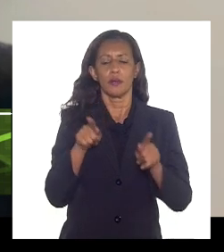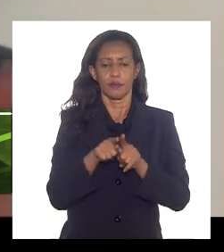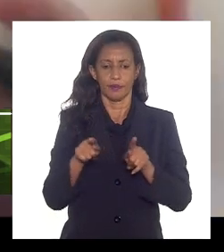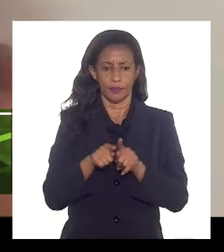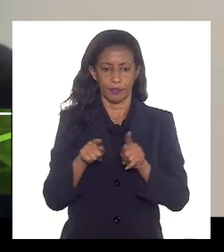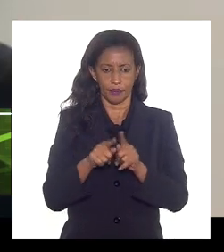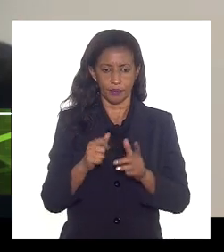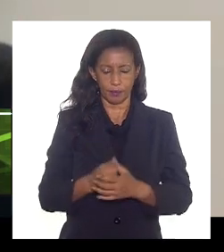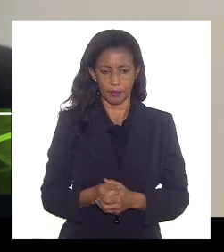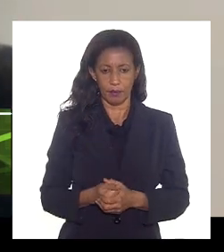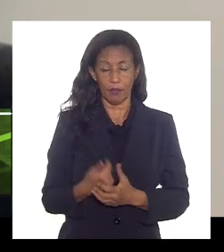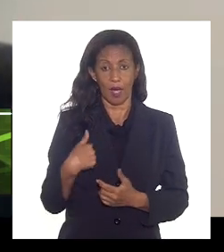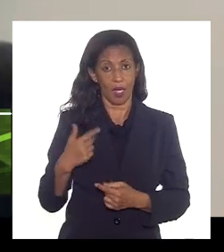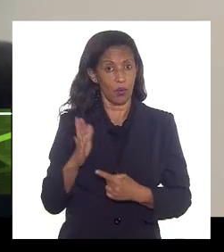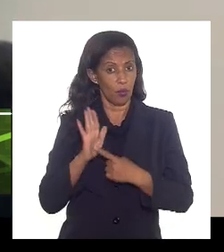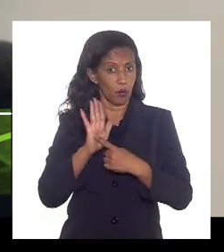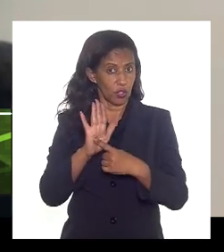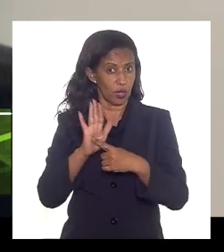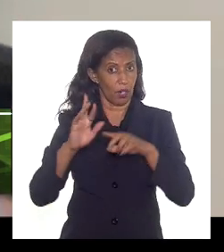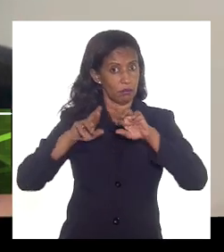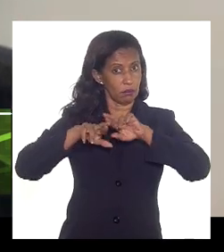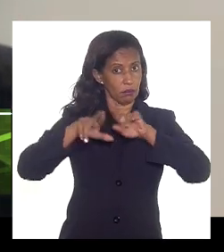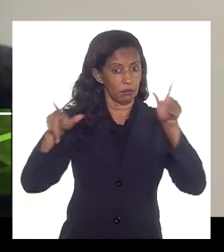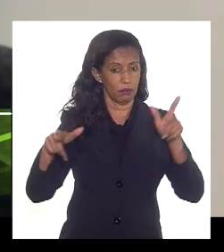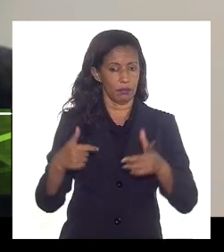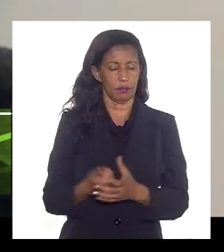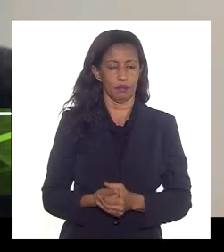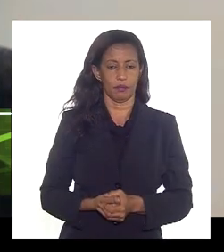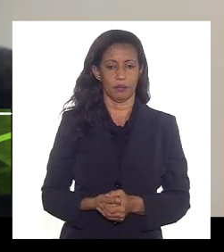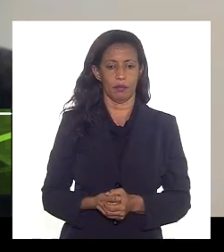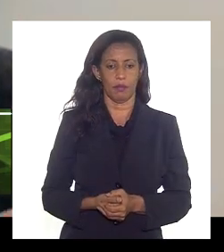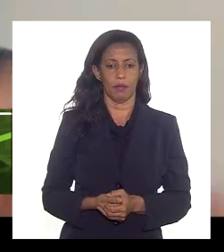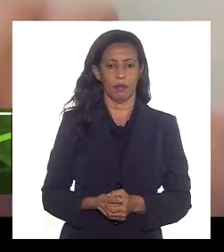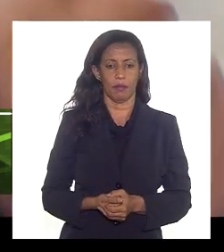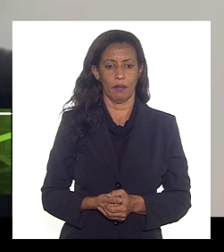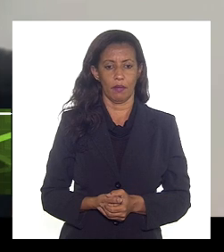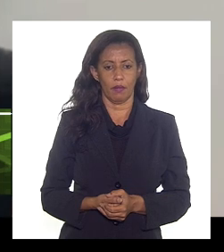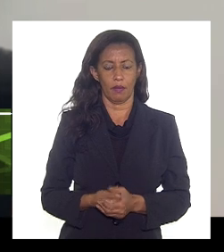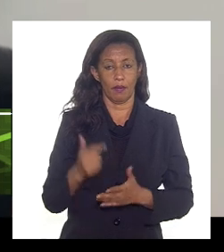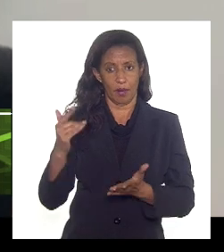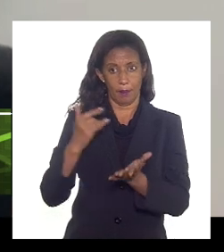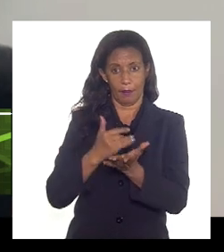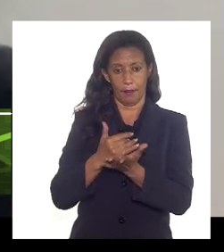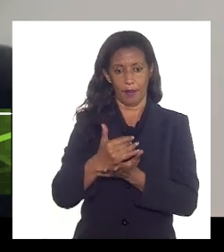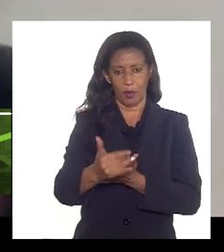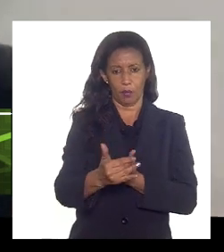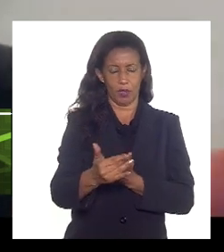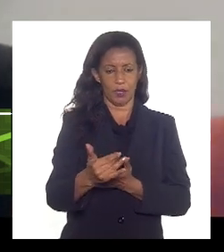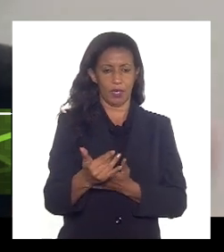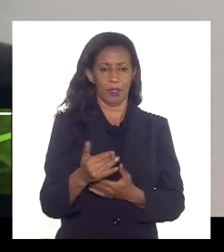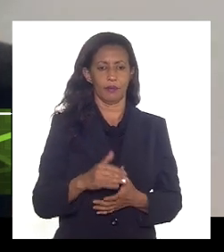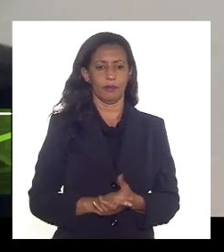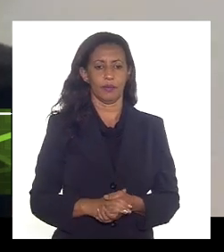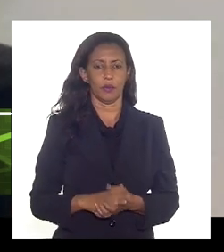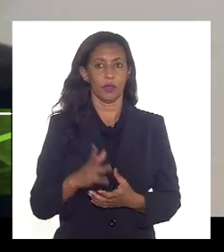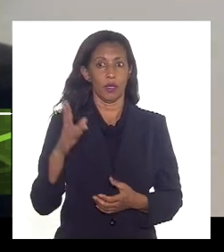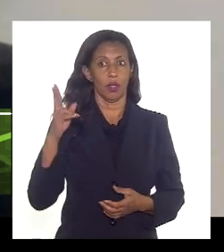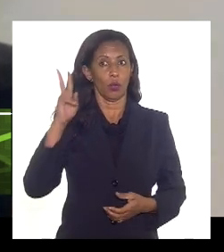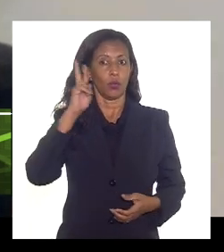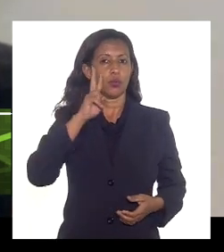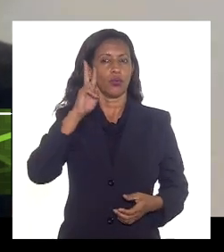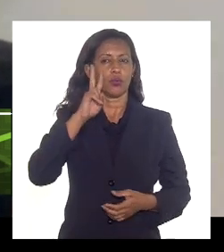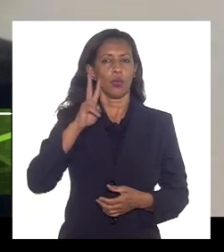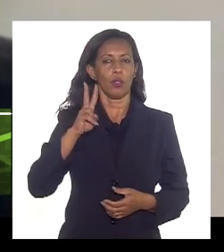aí eu passo a mostrar aqui a lógica do preço da Petrobras para começar mostrando um histórico recente